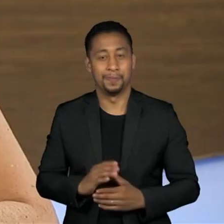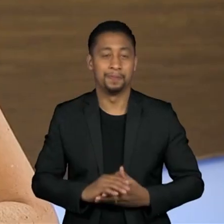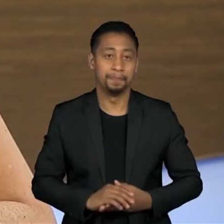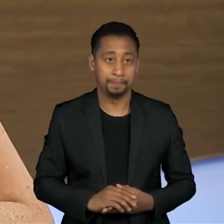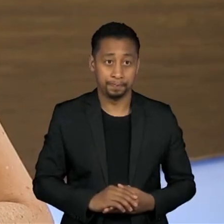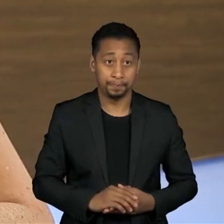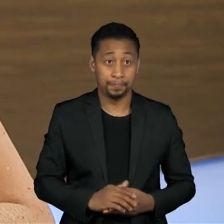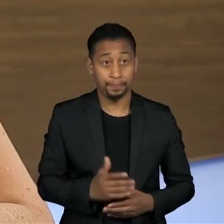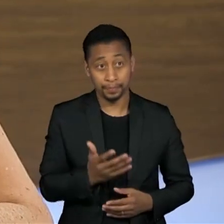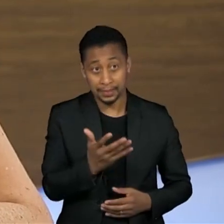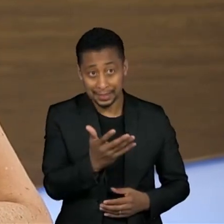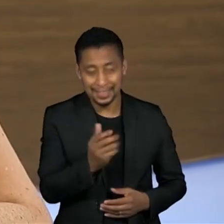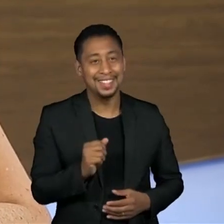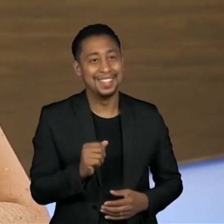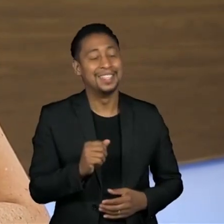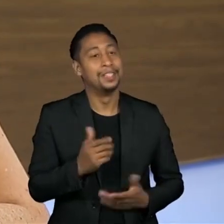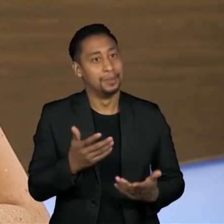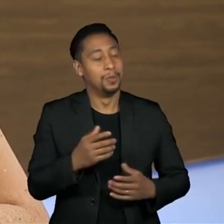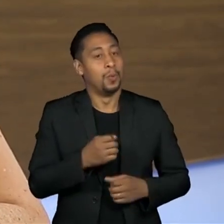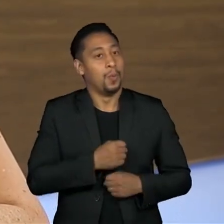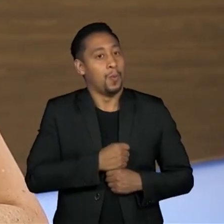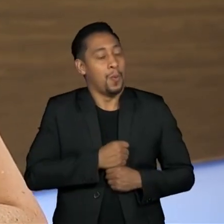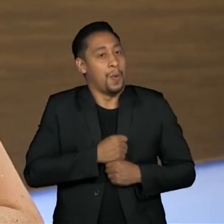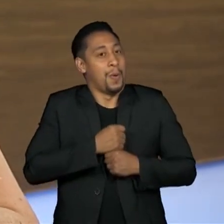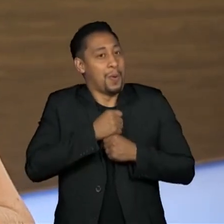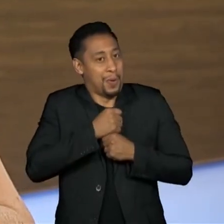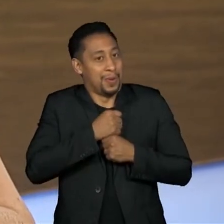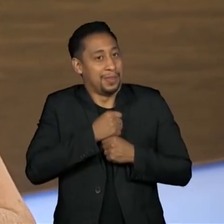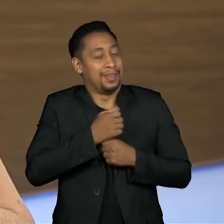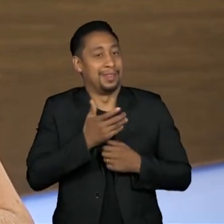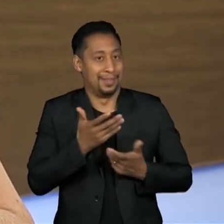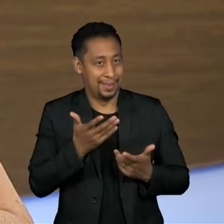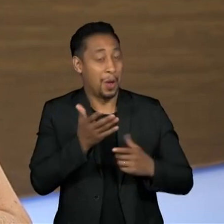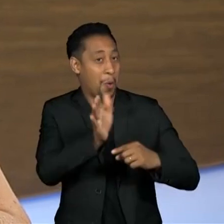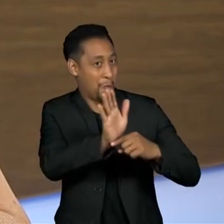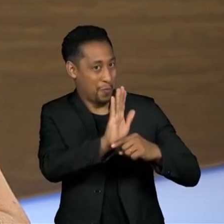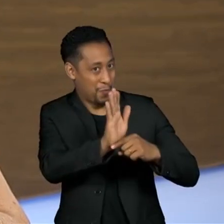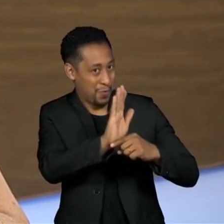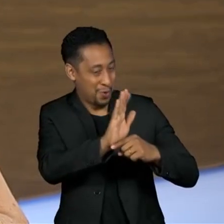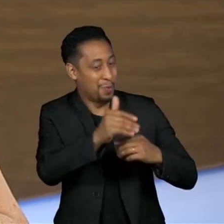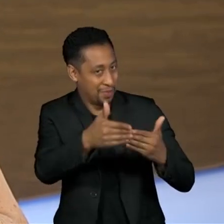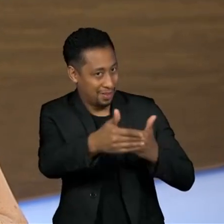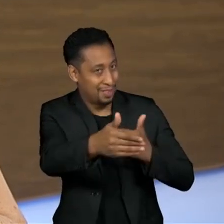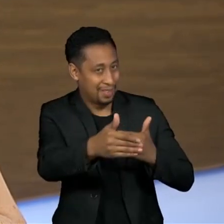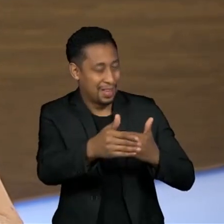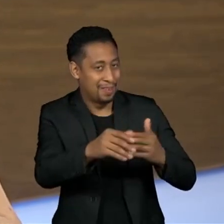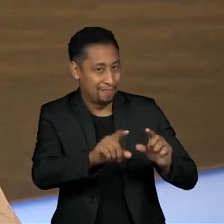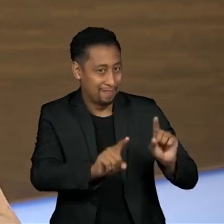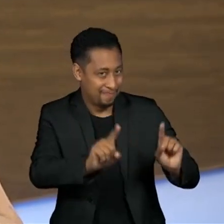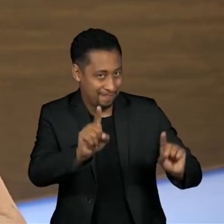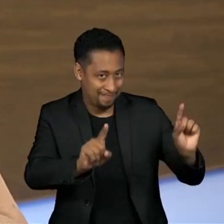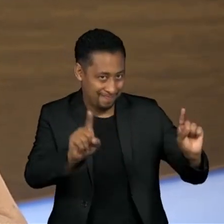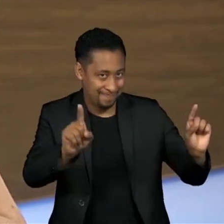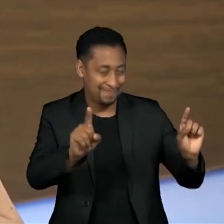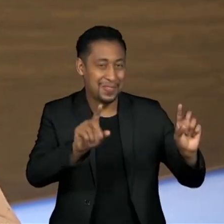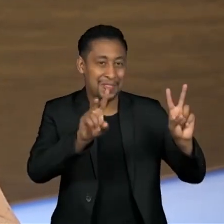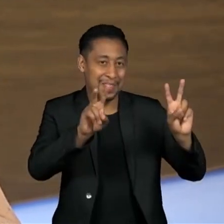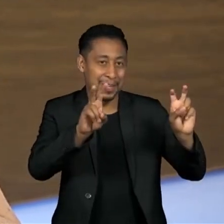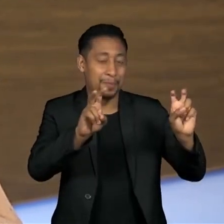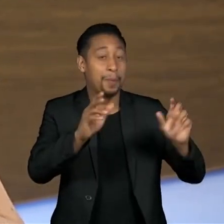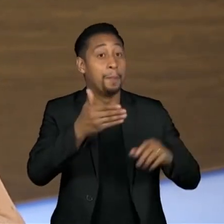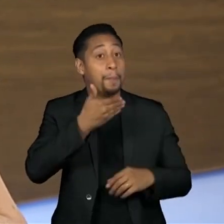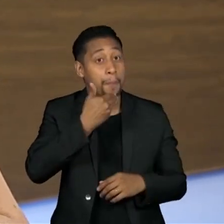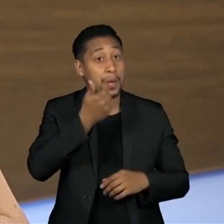Indo um pouco ao Oscar, né, e essa notícia tão maravilhosa de que o filme vai concorrer ao melhor filme